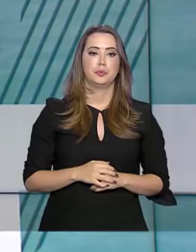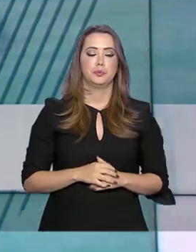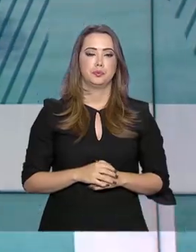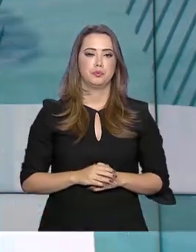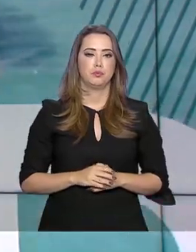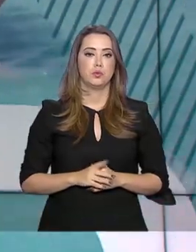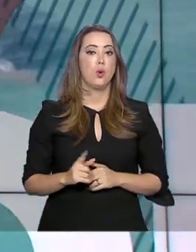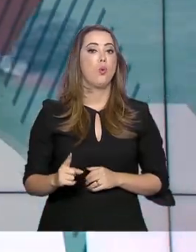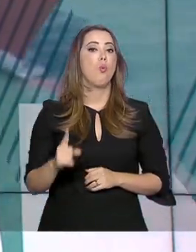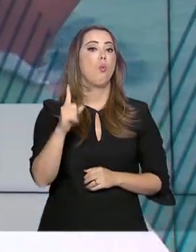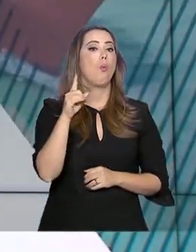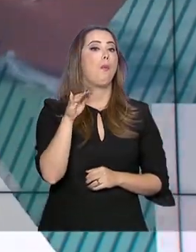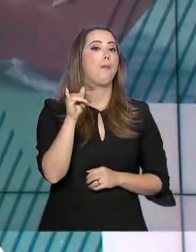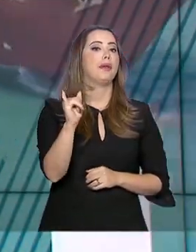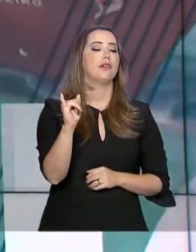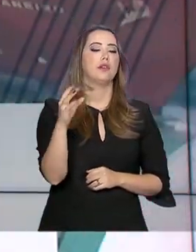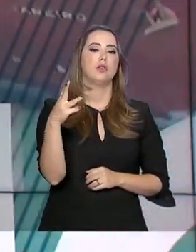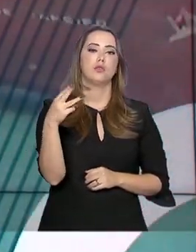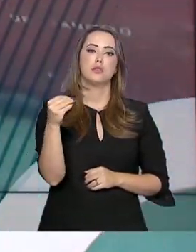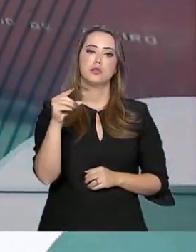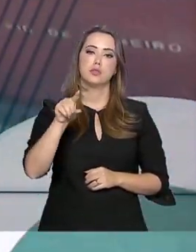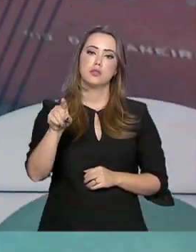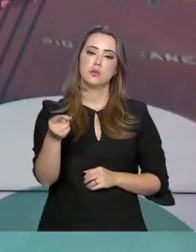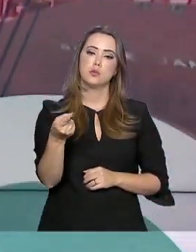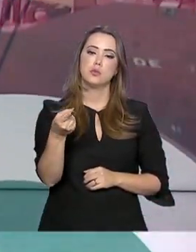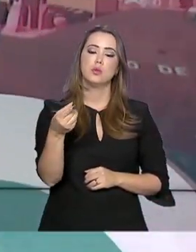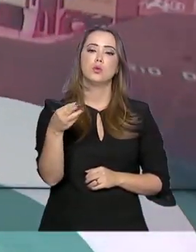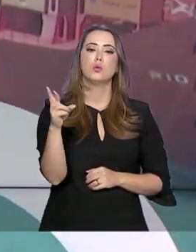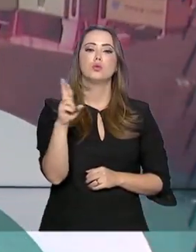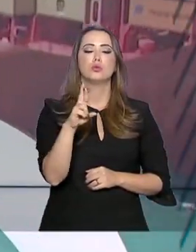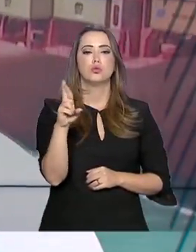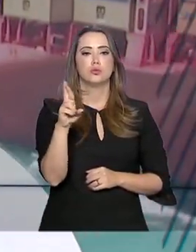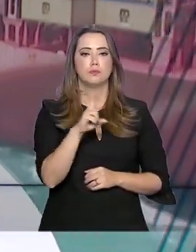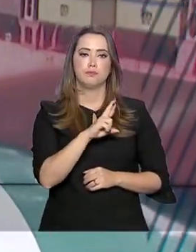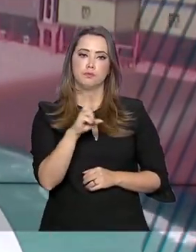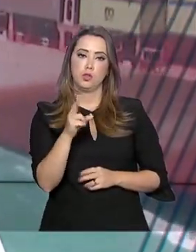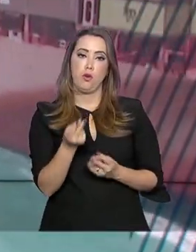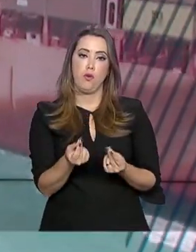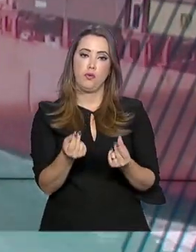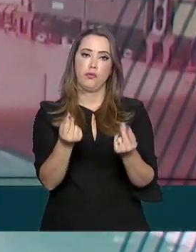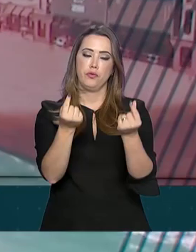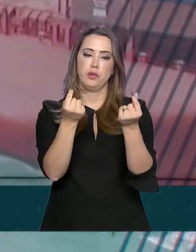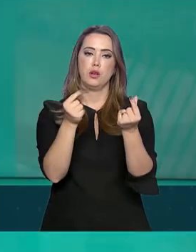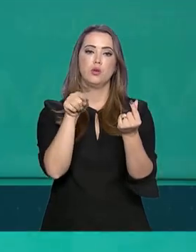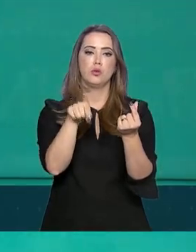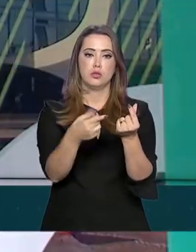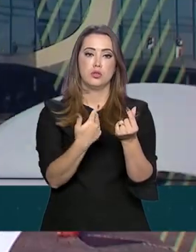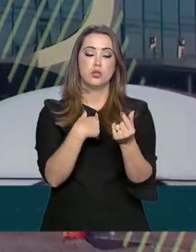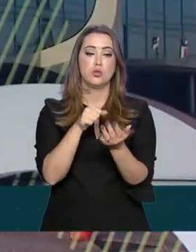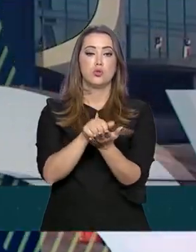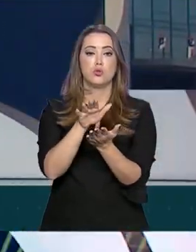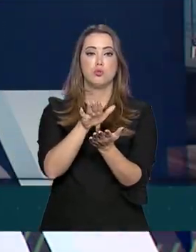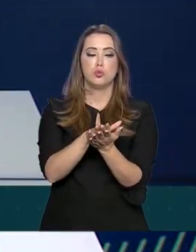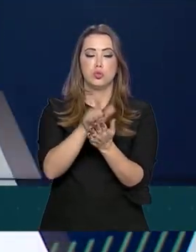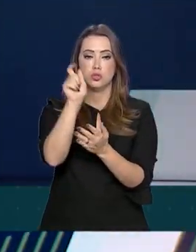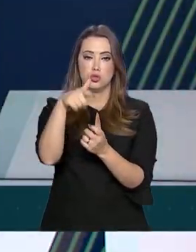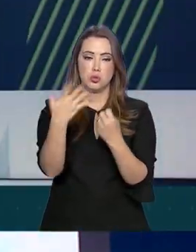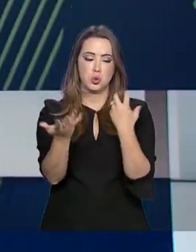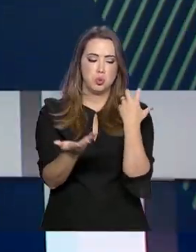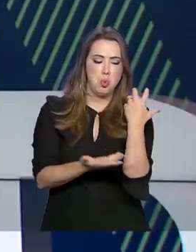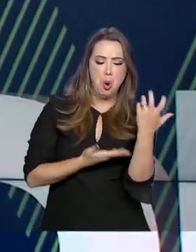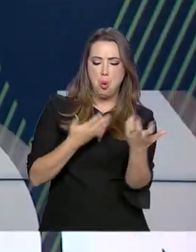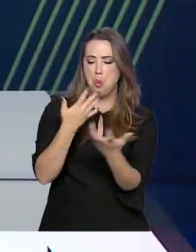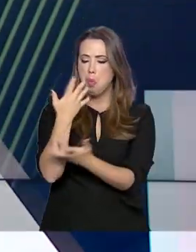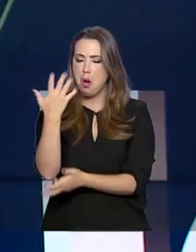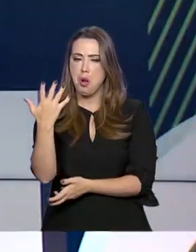Já chega a 1 bilhão e 300 milhões de reais o valor de multas cobradas de desmatadores na Amazônia pela Advocacia